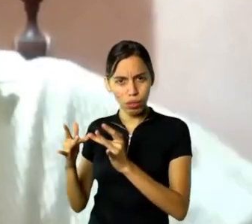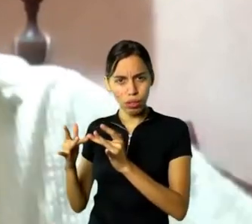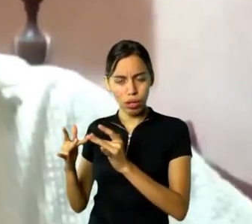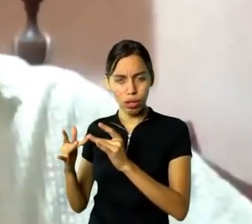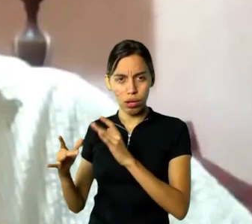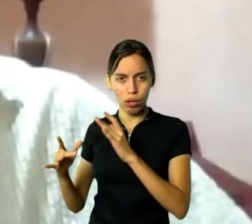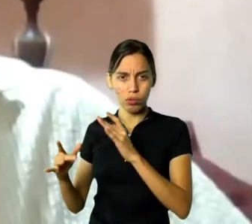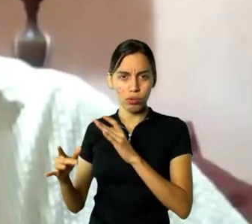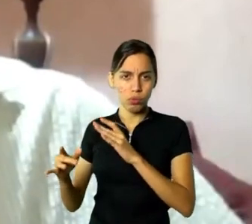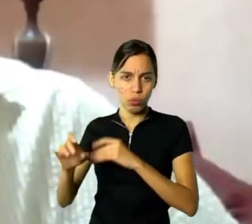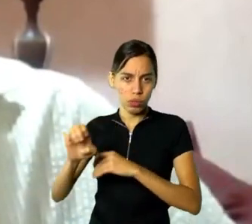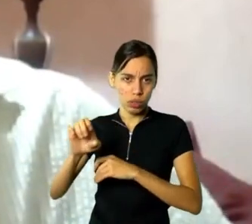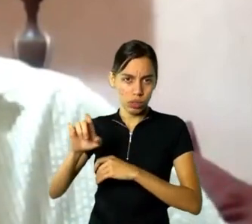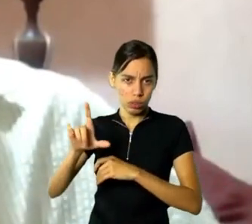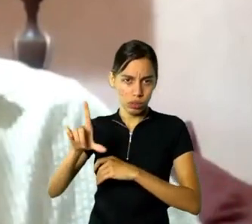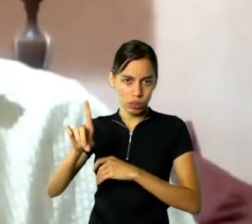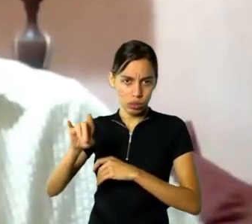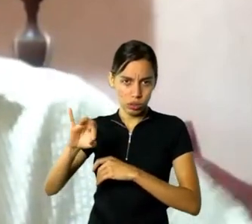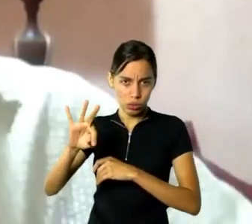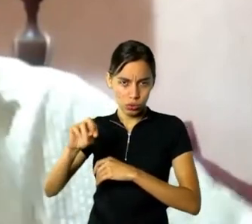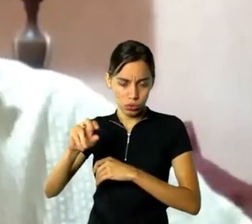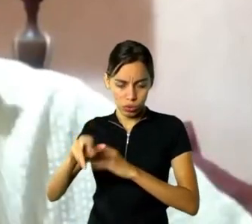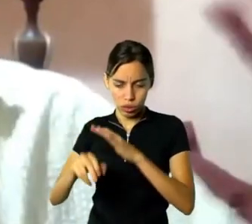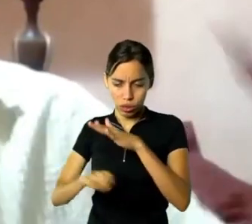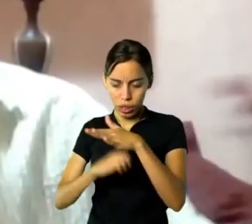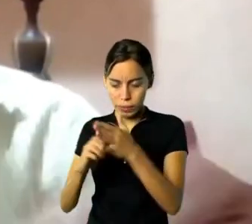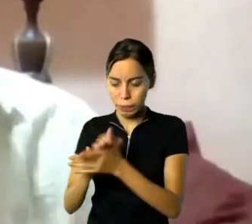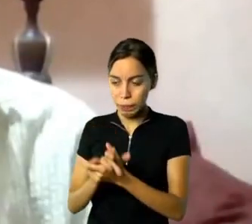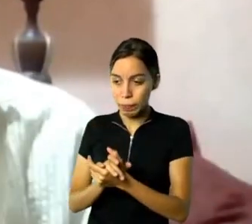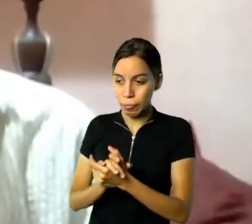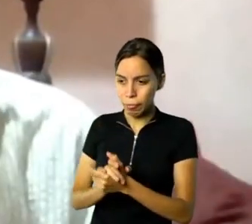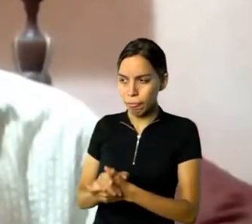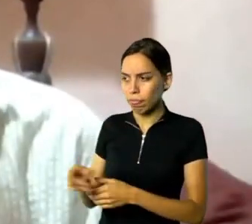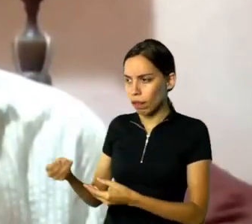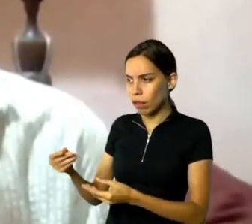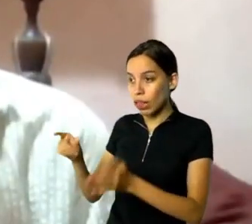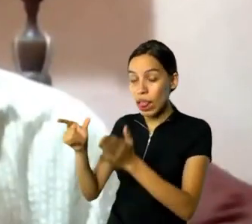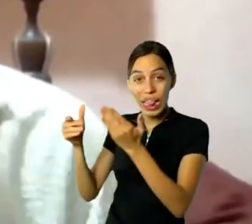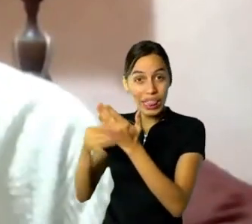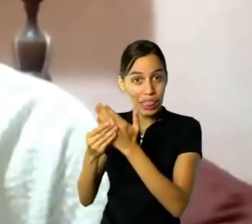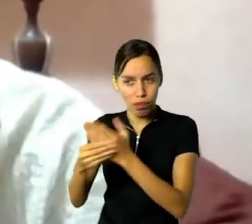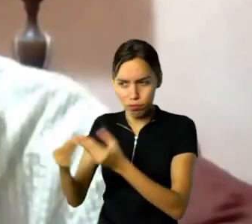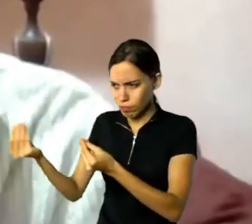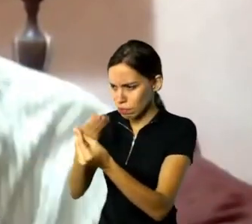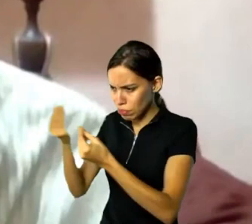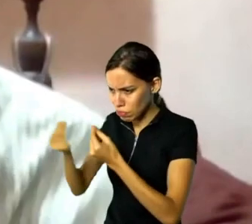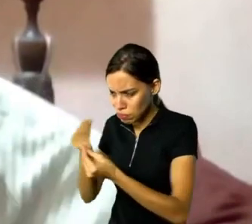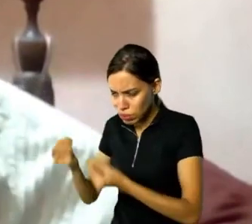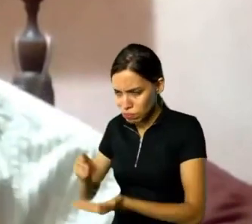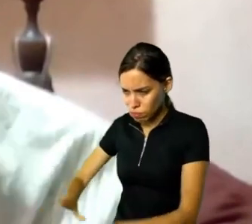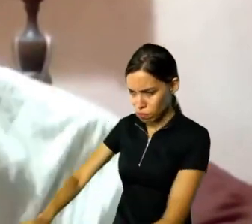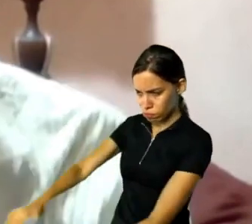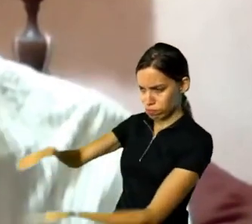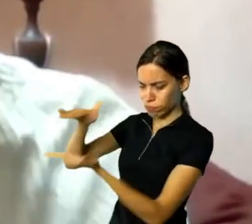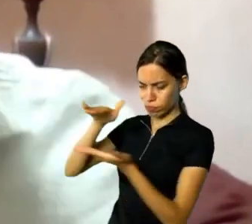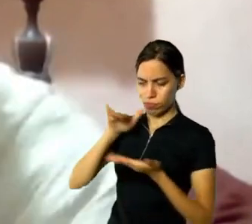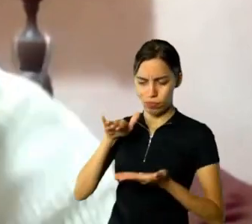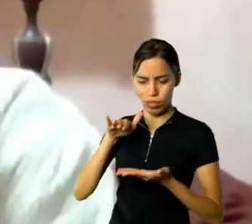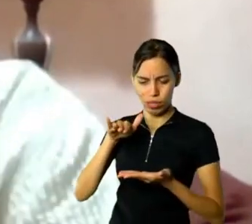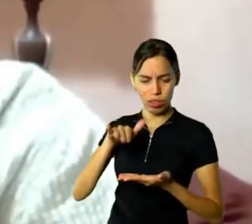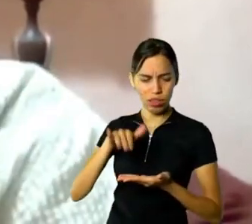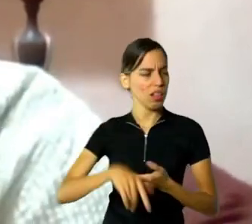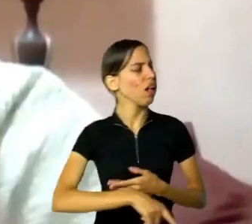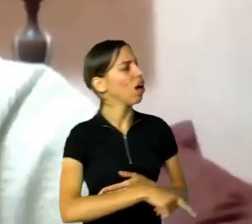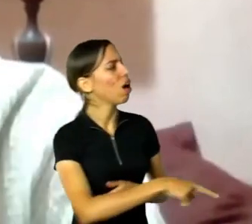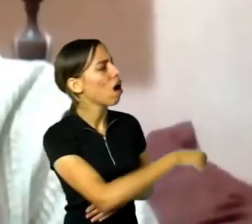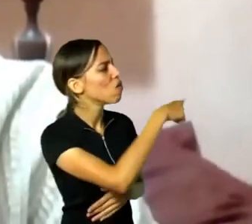livro para eu ler no início da pesquisa, que me deu referência, ele sabia que eu estava fazendo um trabalho bem feito, porque quando ele conheceu a gente, ele falou, vocês querem fazer